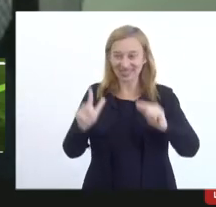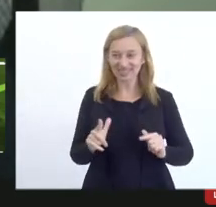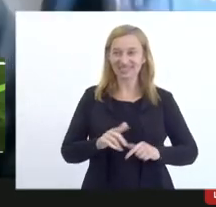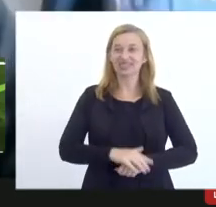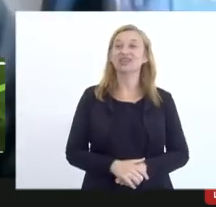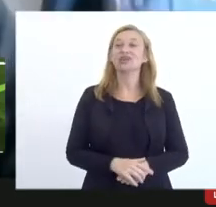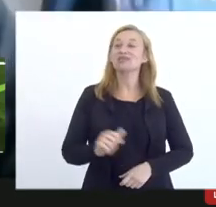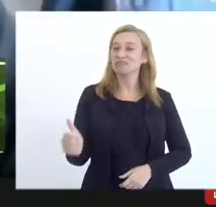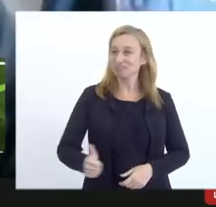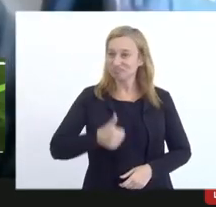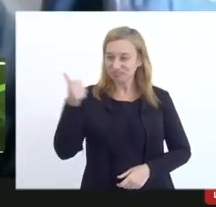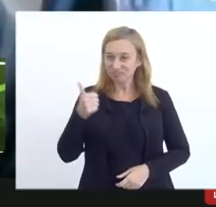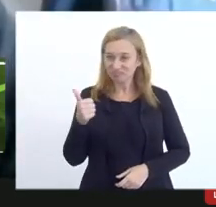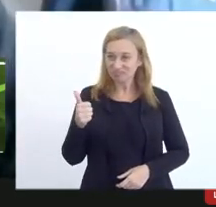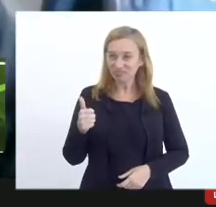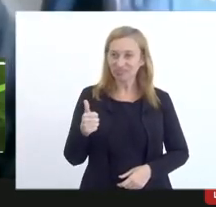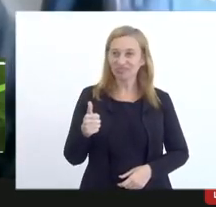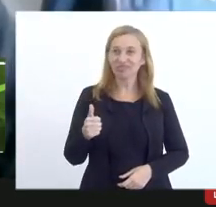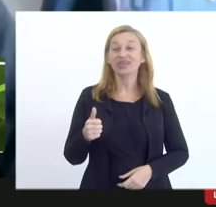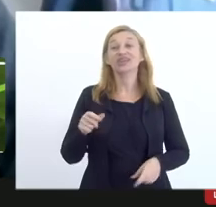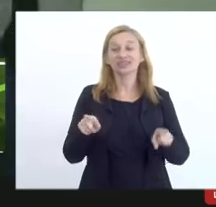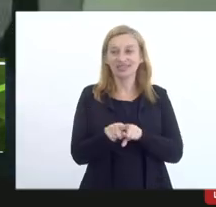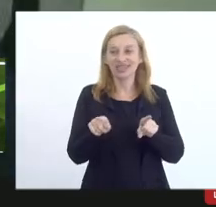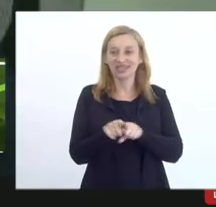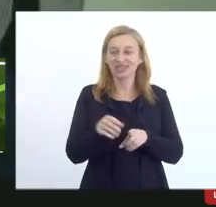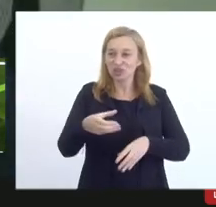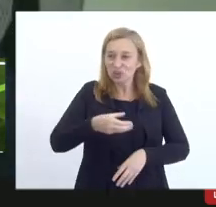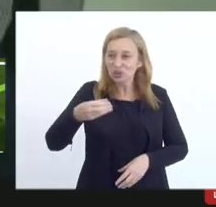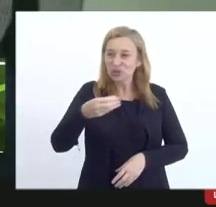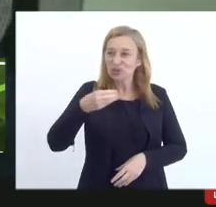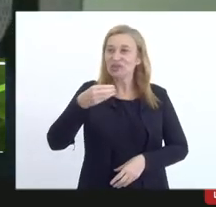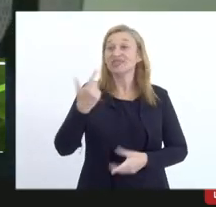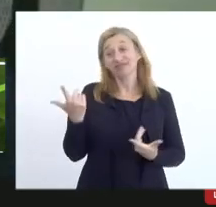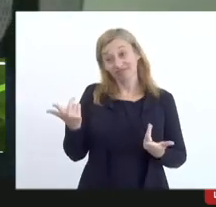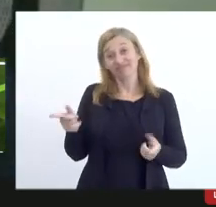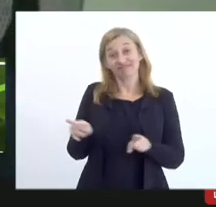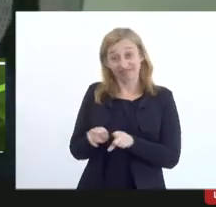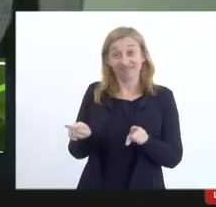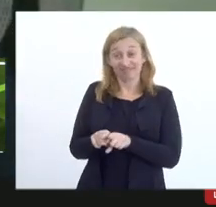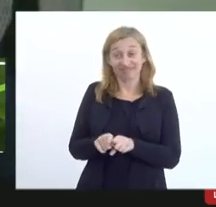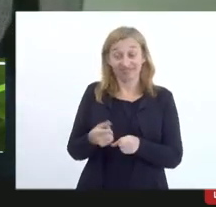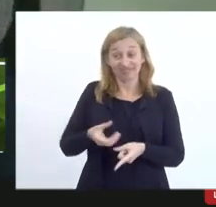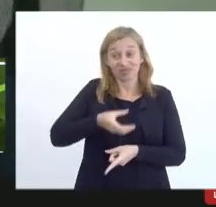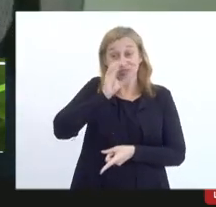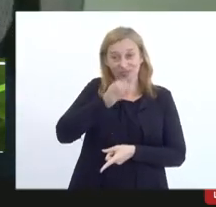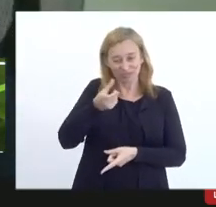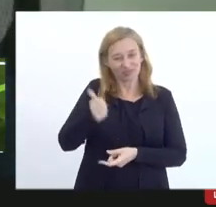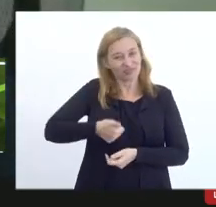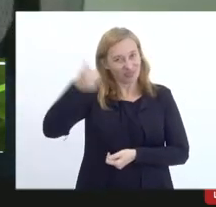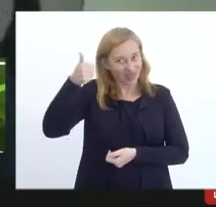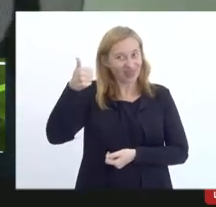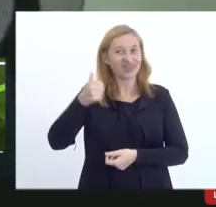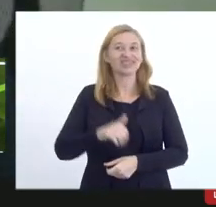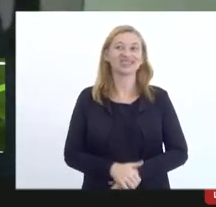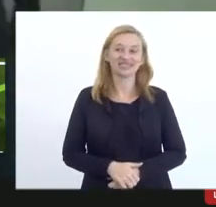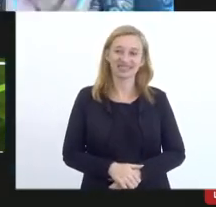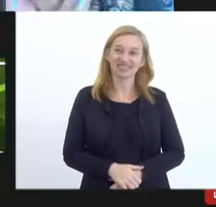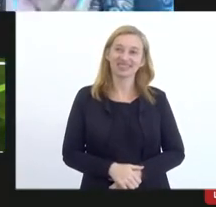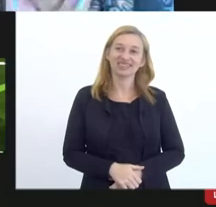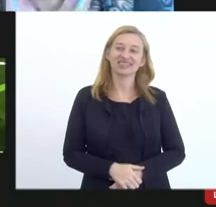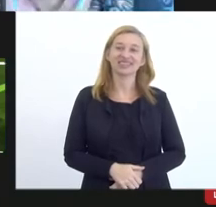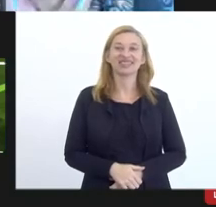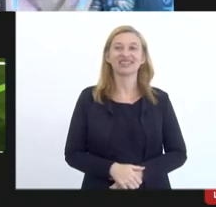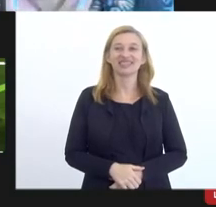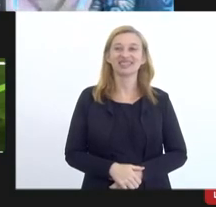melhor de tudo, além do chop, vai ser a resenha desse chop, né? Claro. Esse é o melhor papo do mundo. Estou pensando na